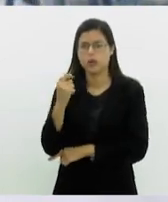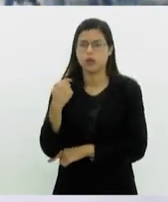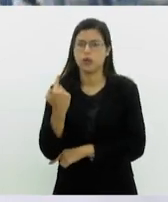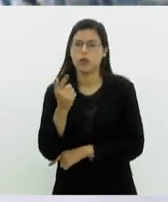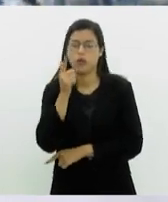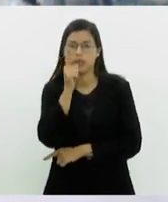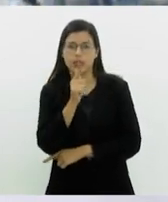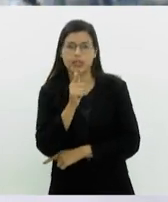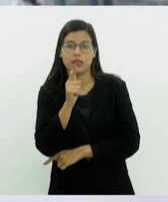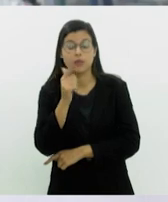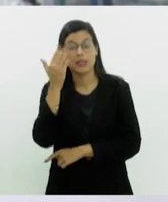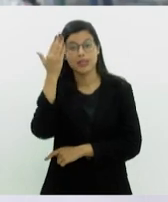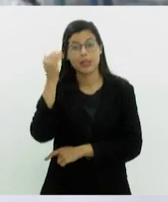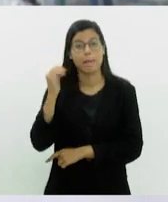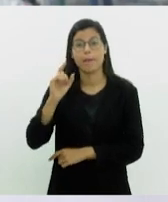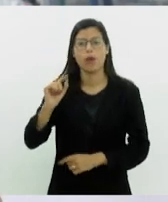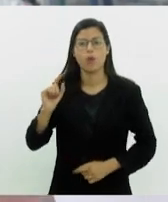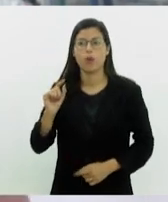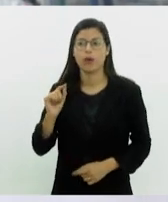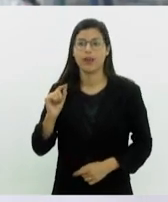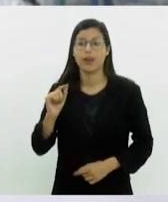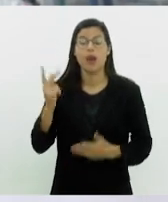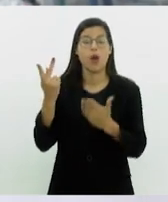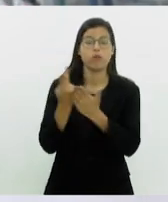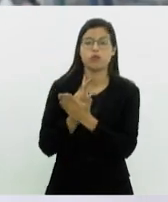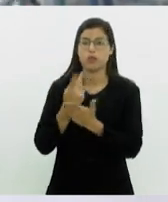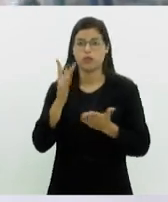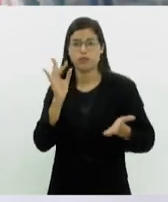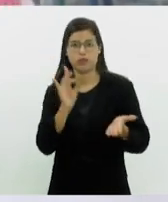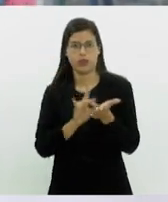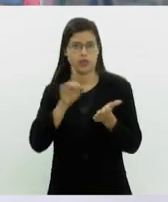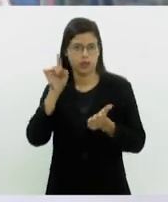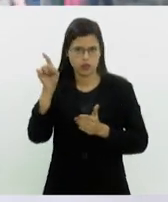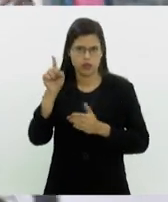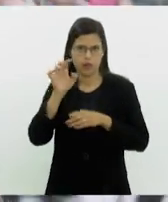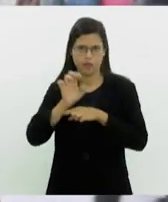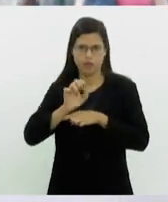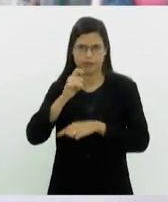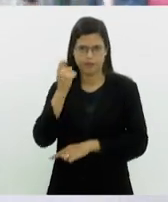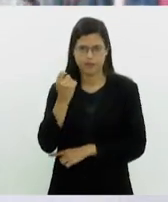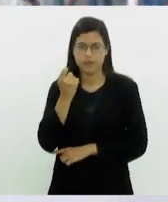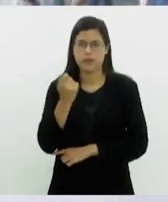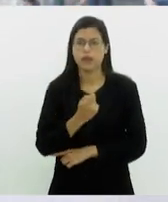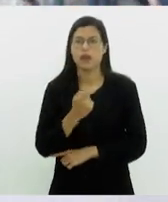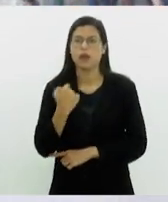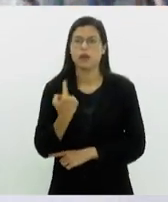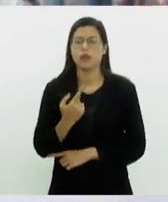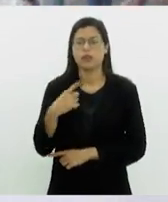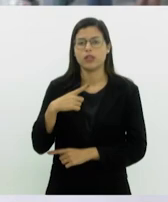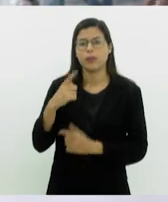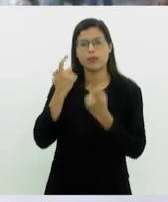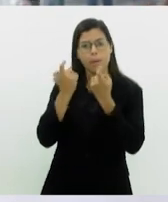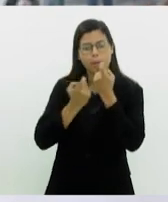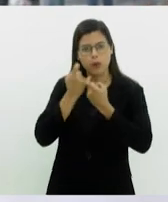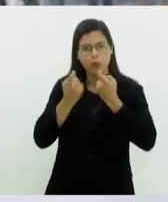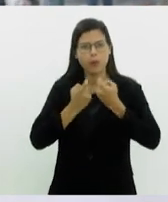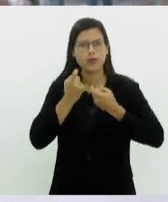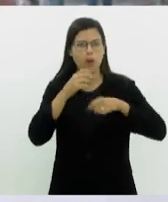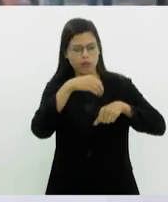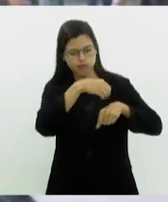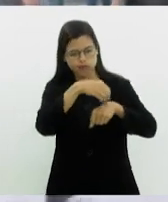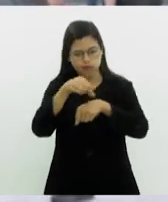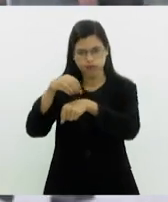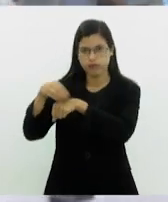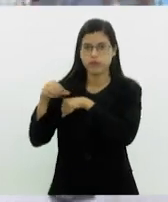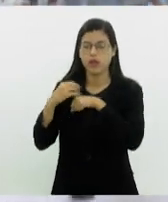ter uma noção do que está acontecendo lá. Então, a gente tem essa preocupação em repassar as informações